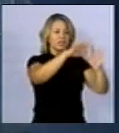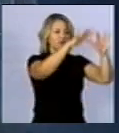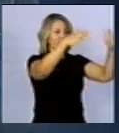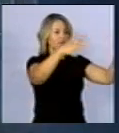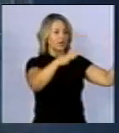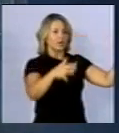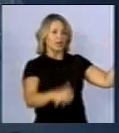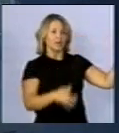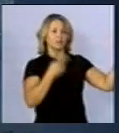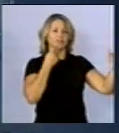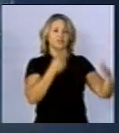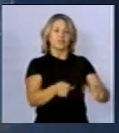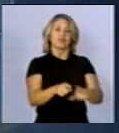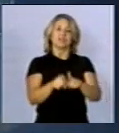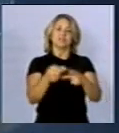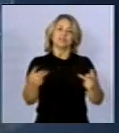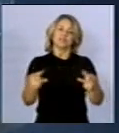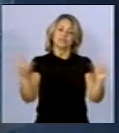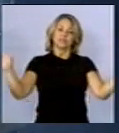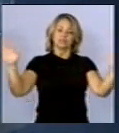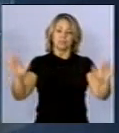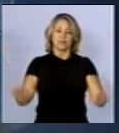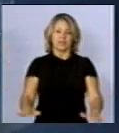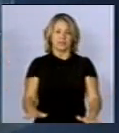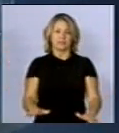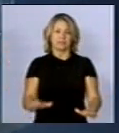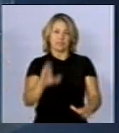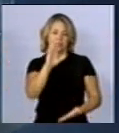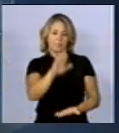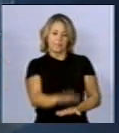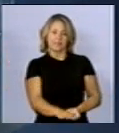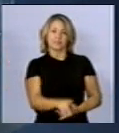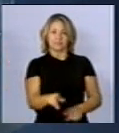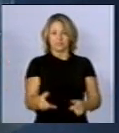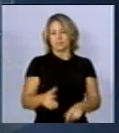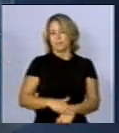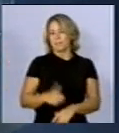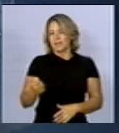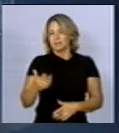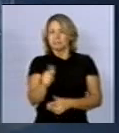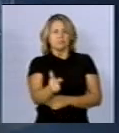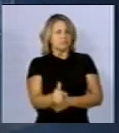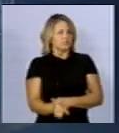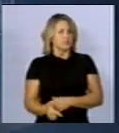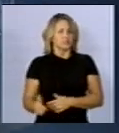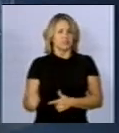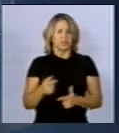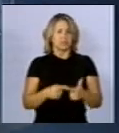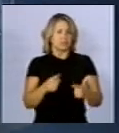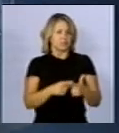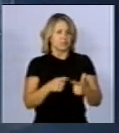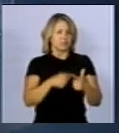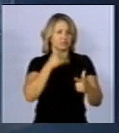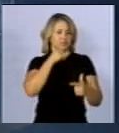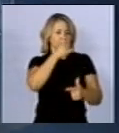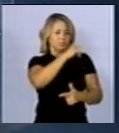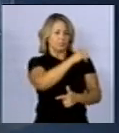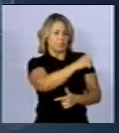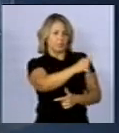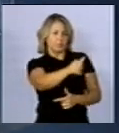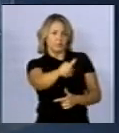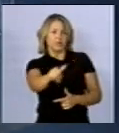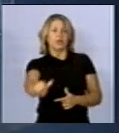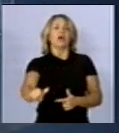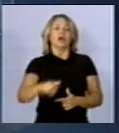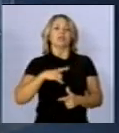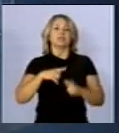sigla inglesa é campos de frequência extremamente baixa. Então, só para dizer que aqui, de fato, não existe propriedade de radiação. A linha de transmissão produz